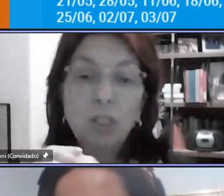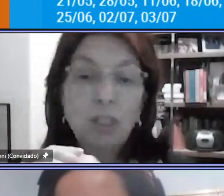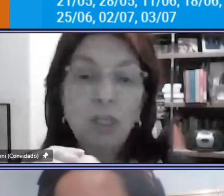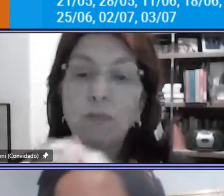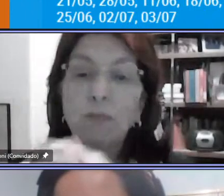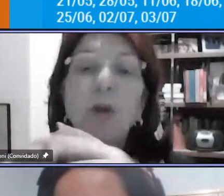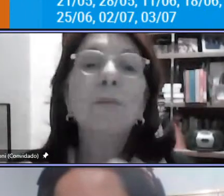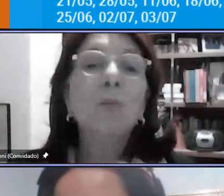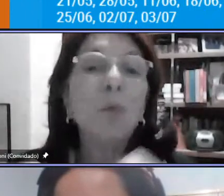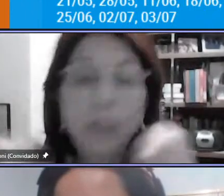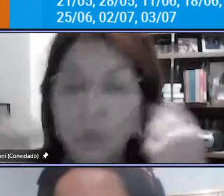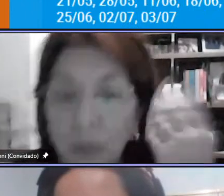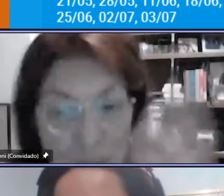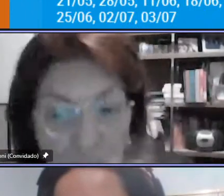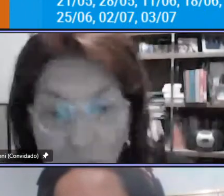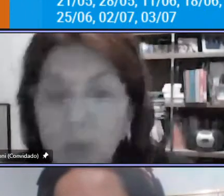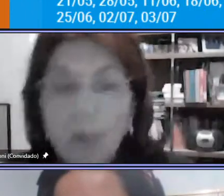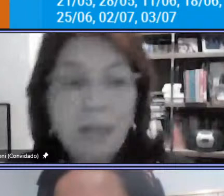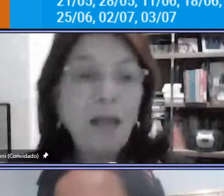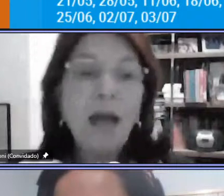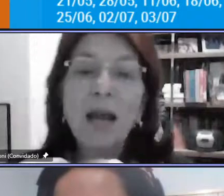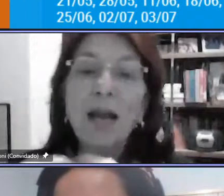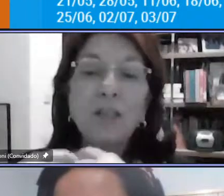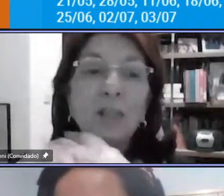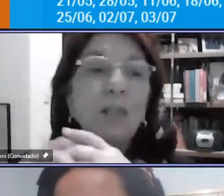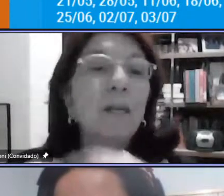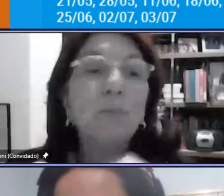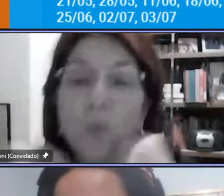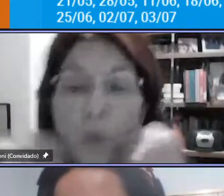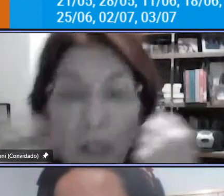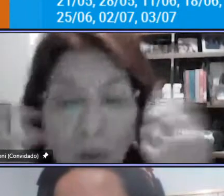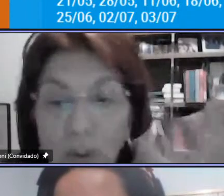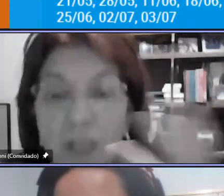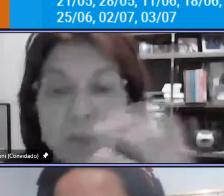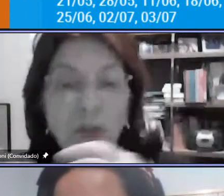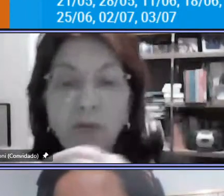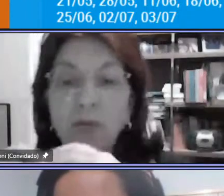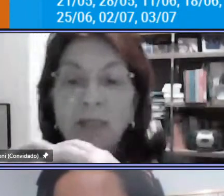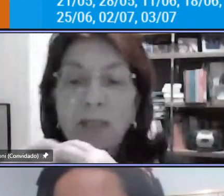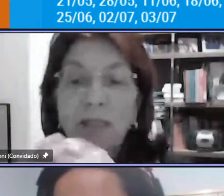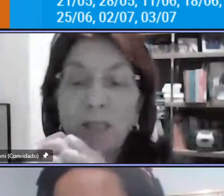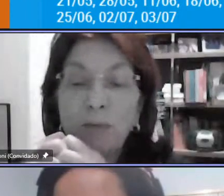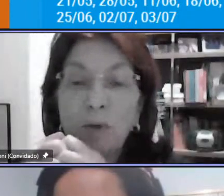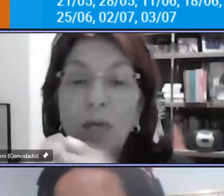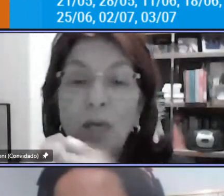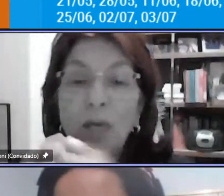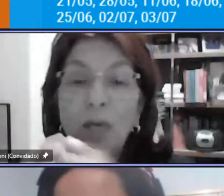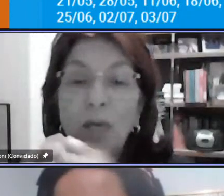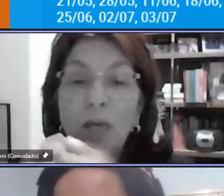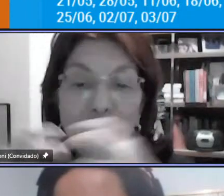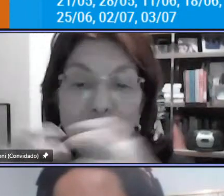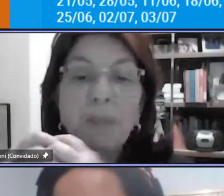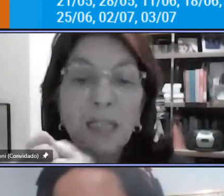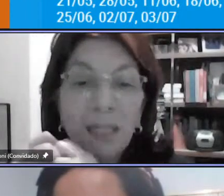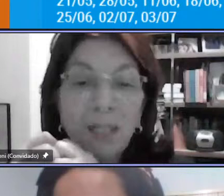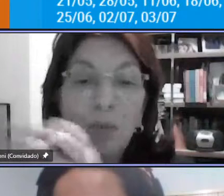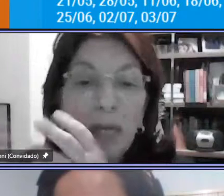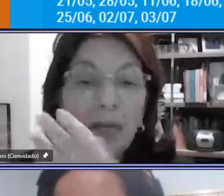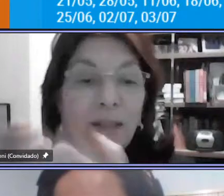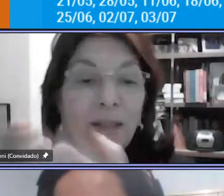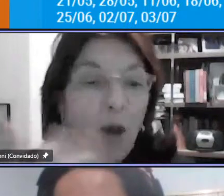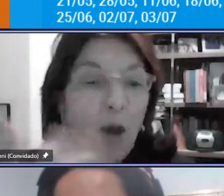transporte coletivo muito transporte de qualidade muito transporte flexível não é pra ficar